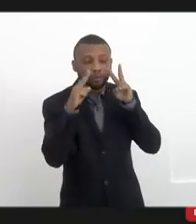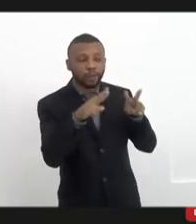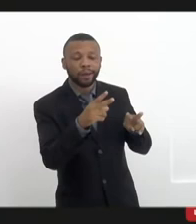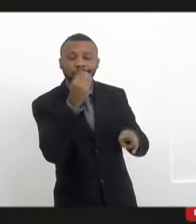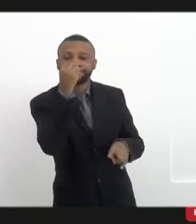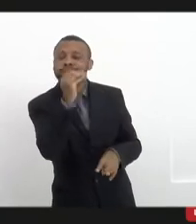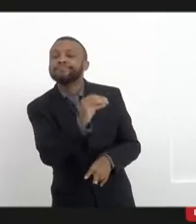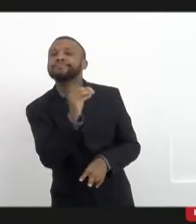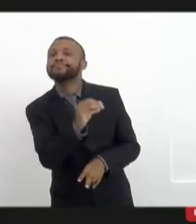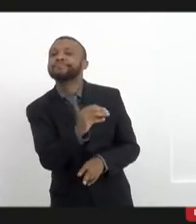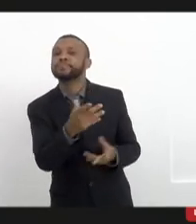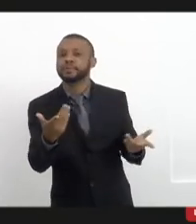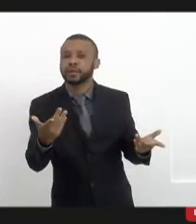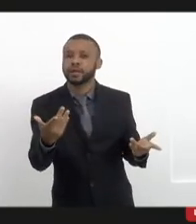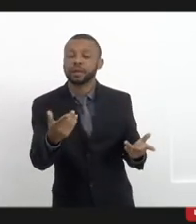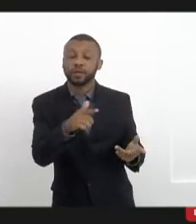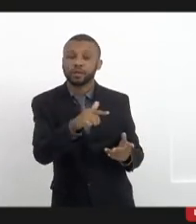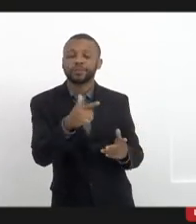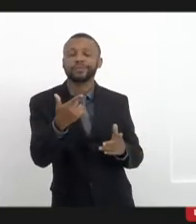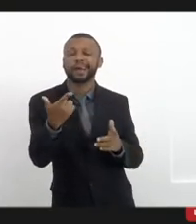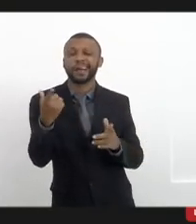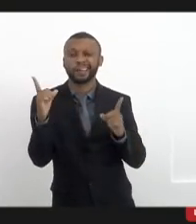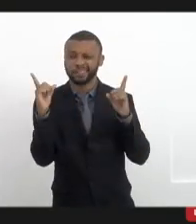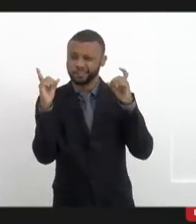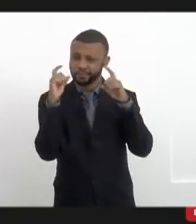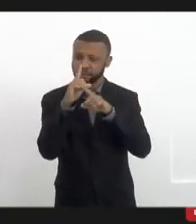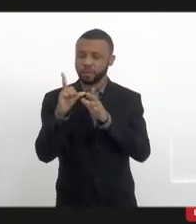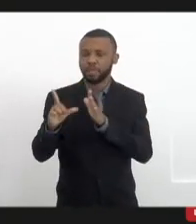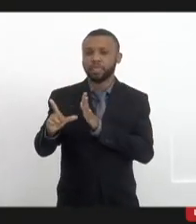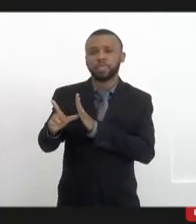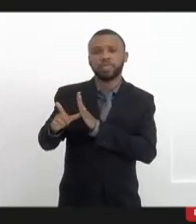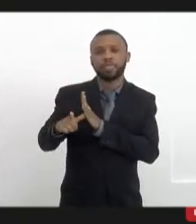é um retrocesso muito grande